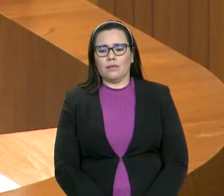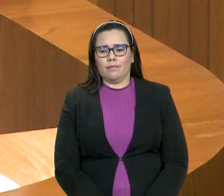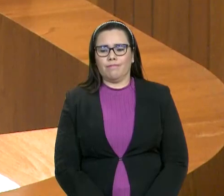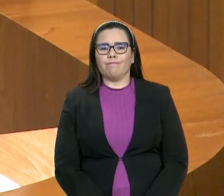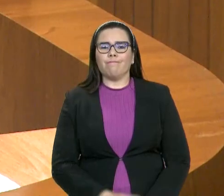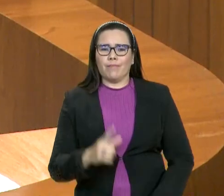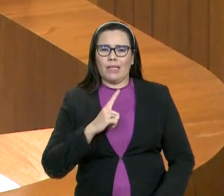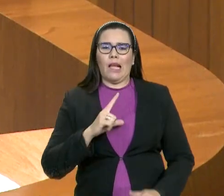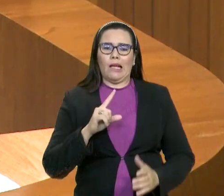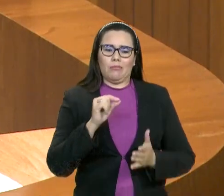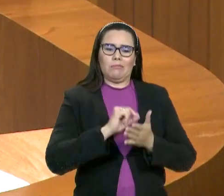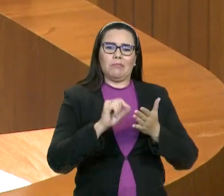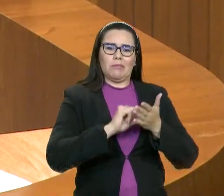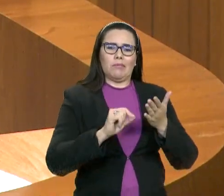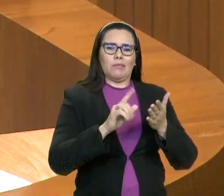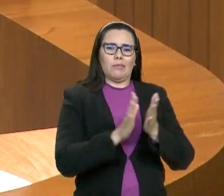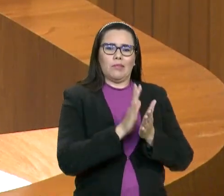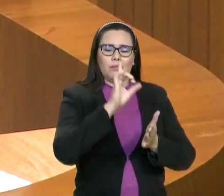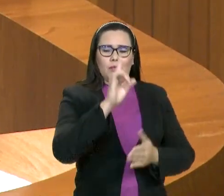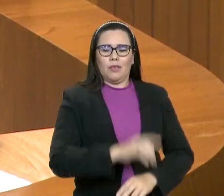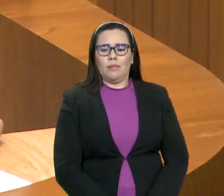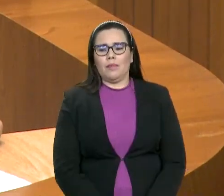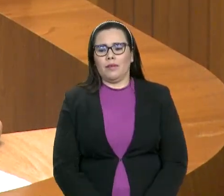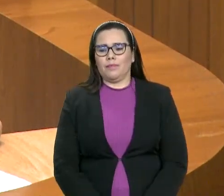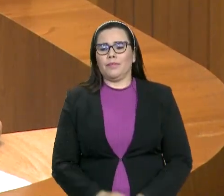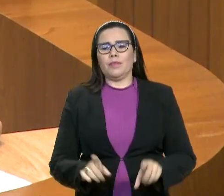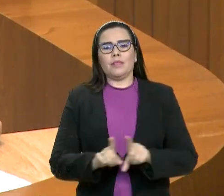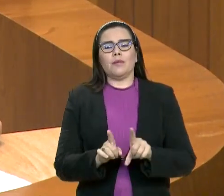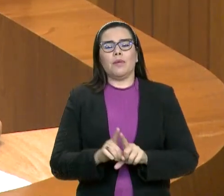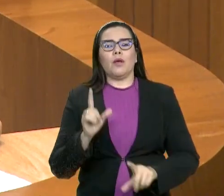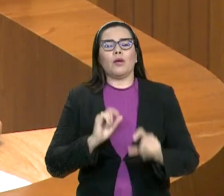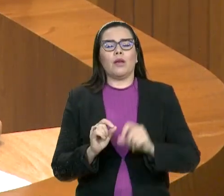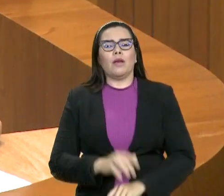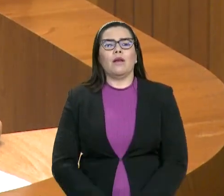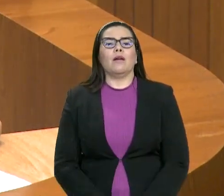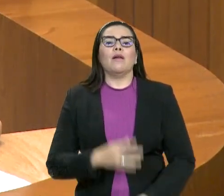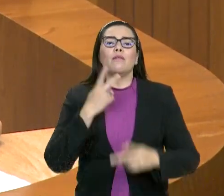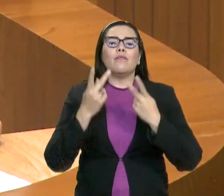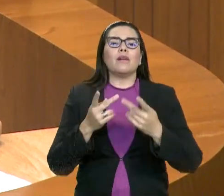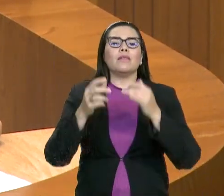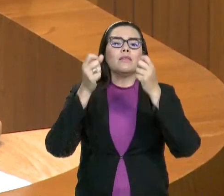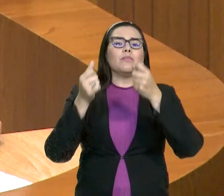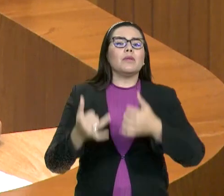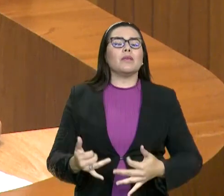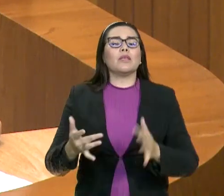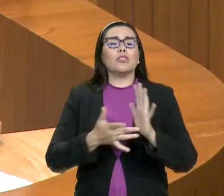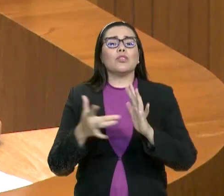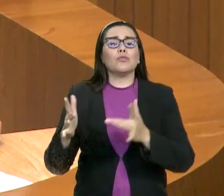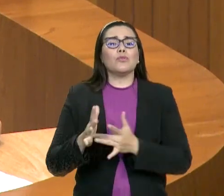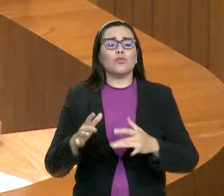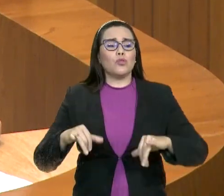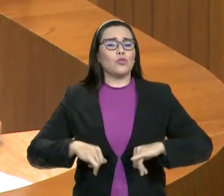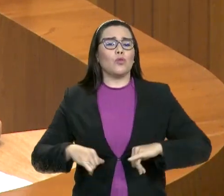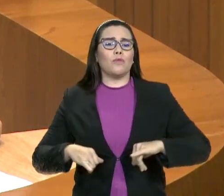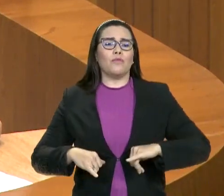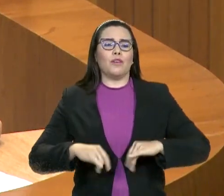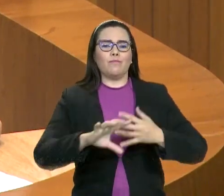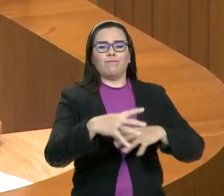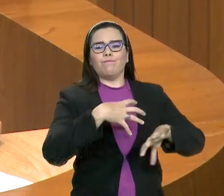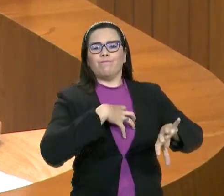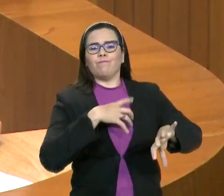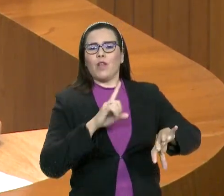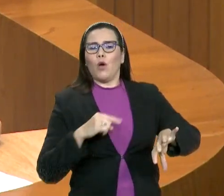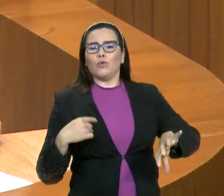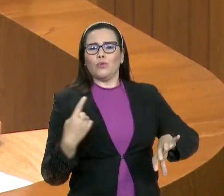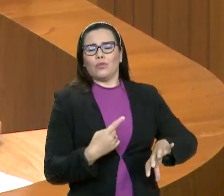ele diz assim, que ele foi ferido pelas nossas transgressões, e feridos pelas nossas iniquidades. E